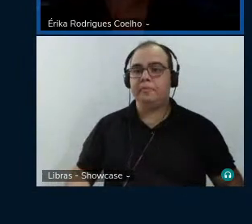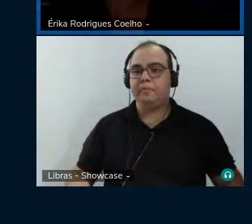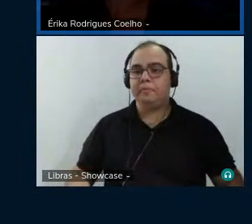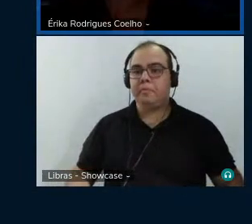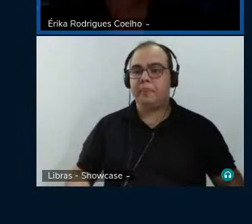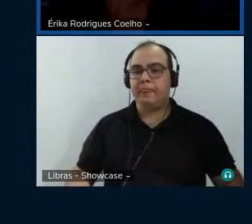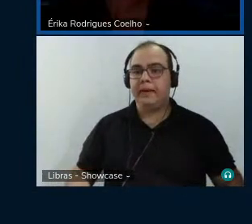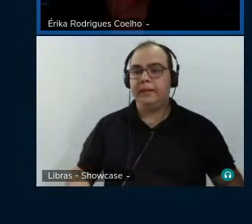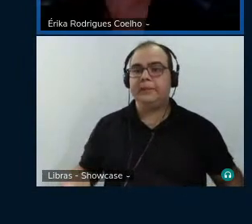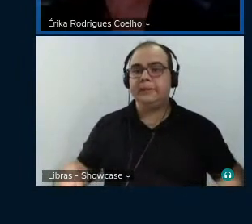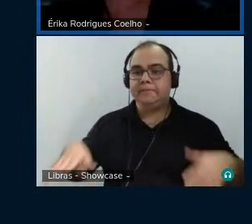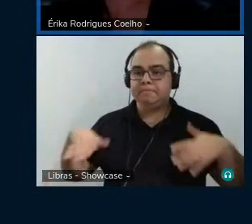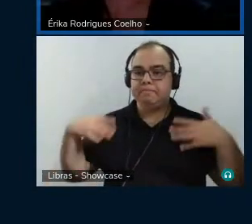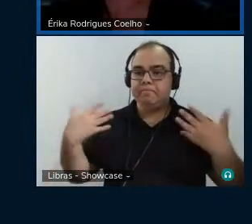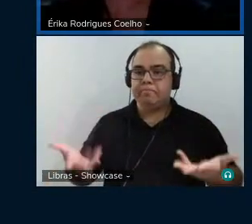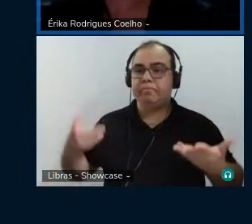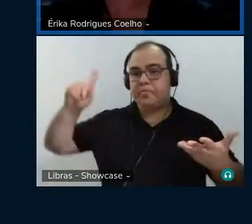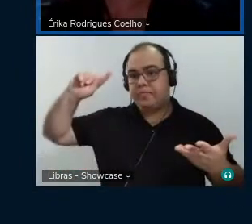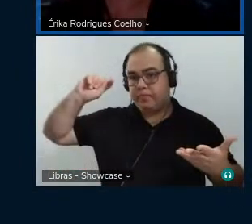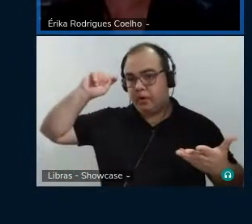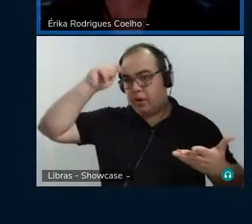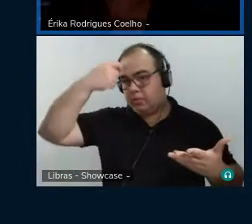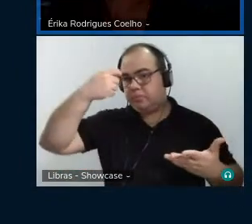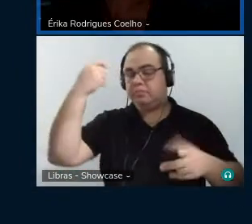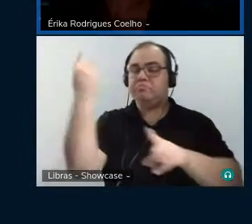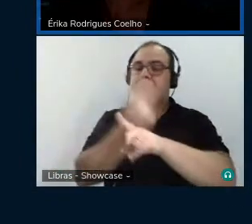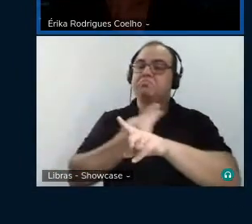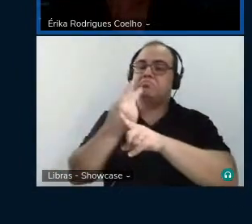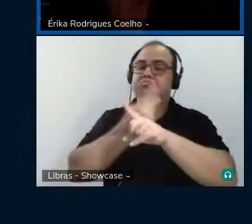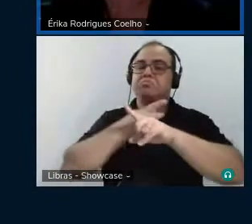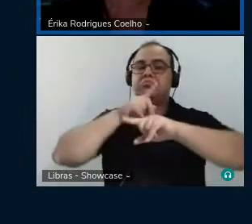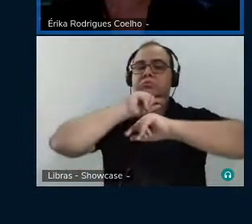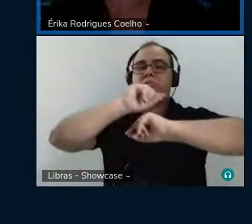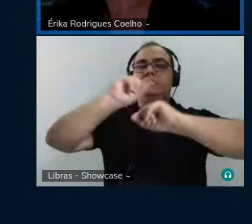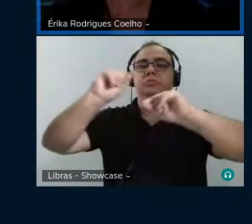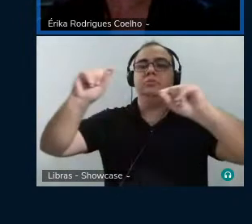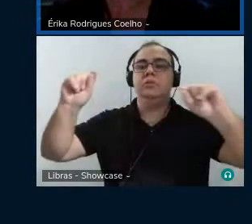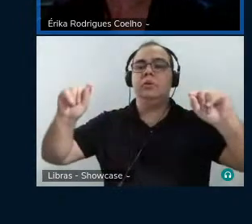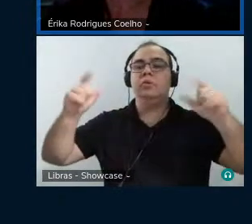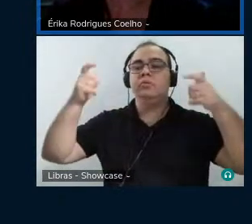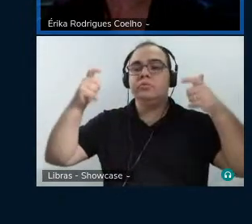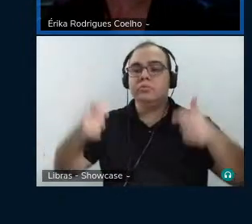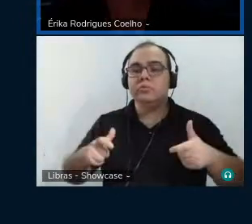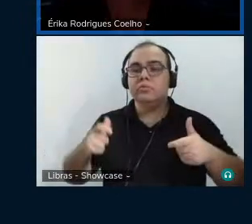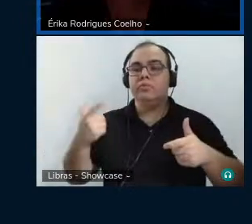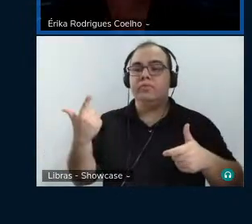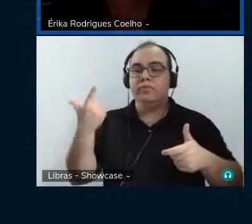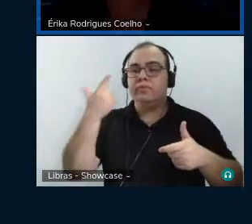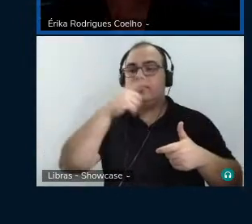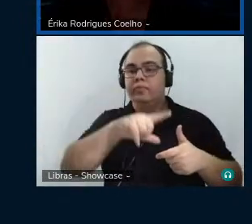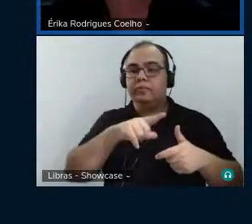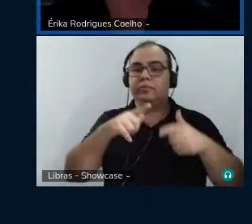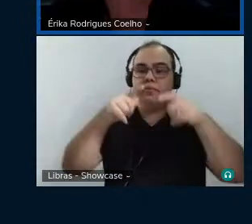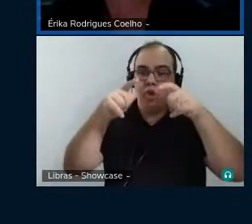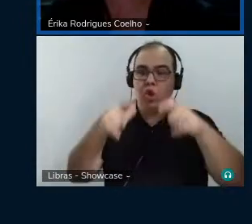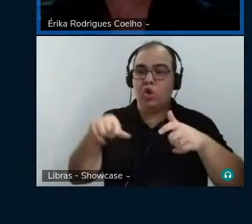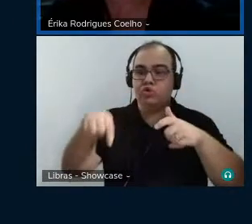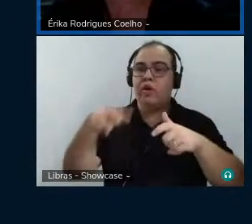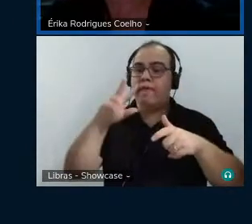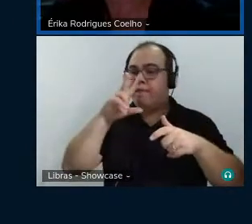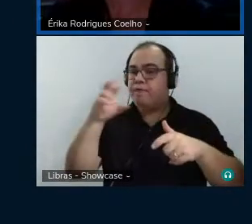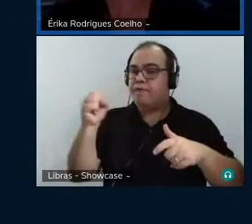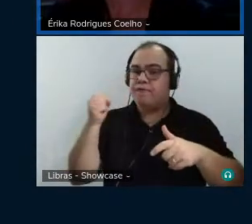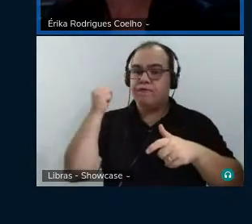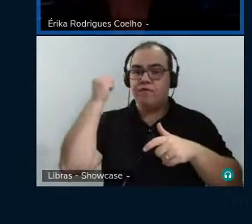os negros acabam procurando outros campos aonde empregar, aonde colocar a sua força, né?